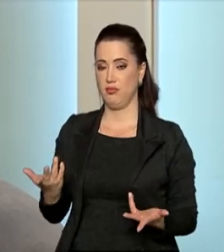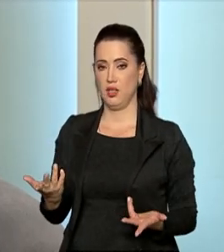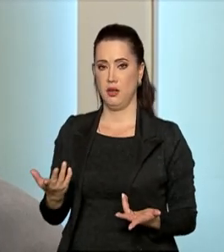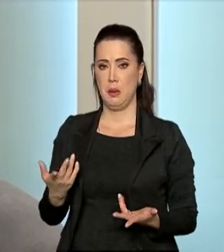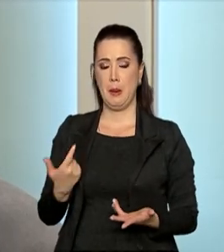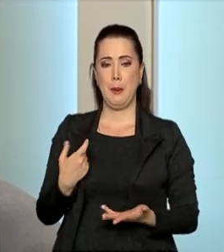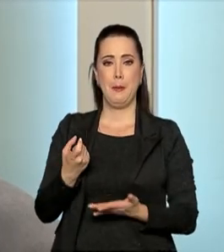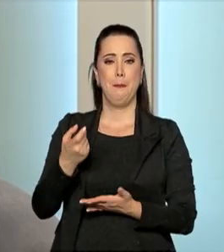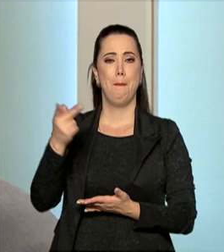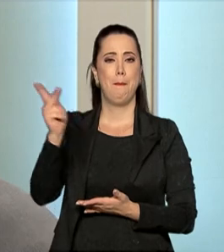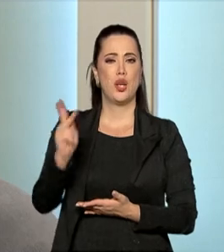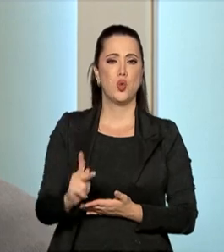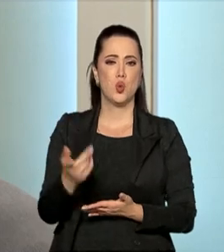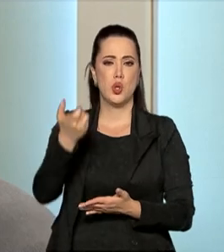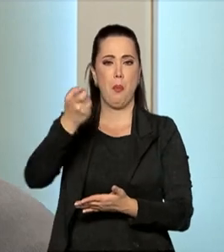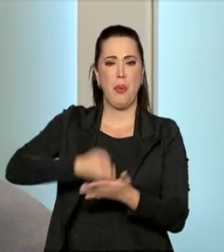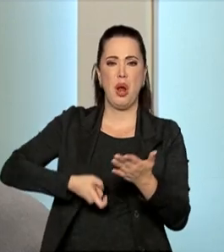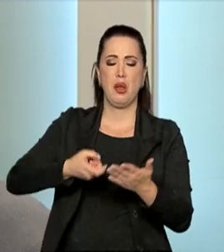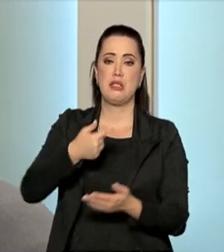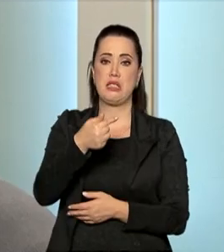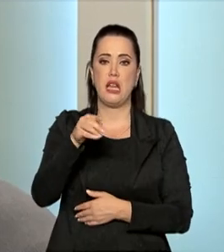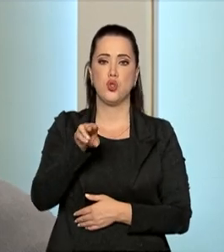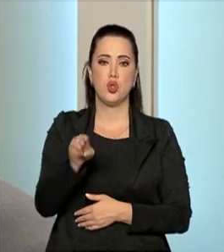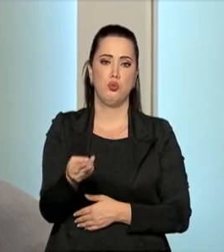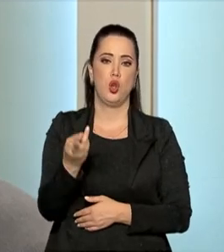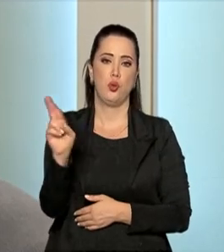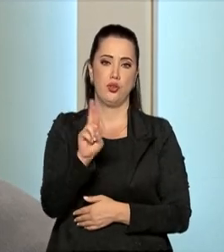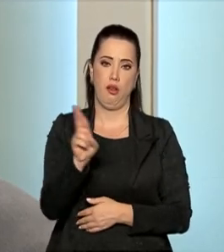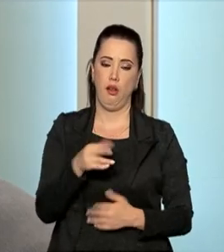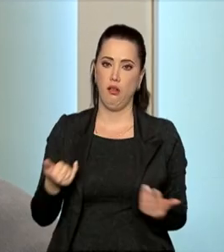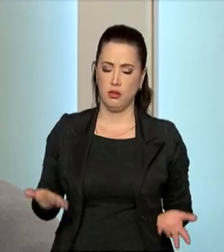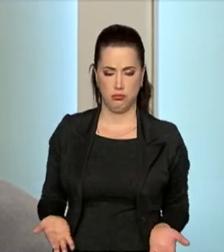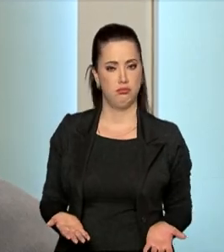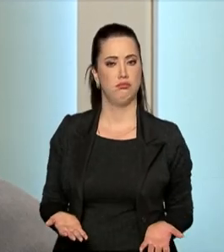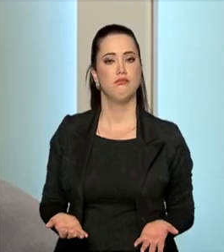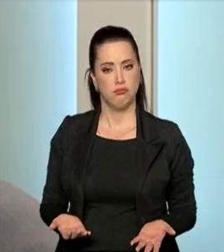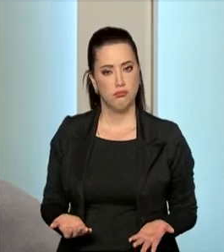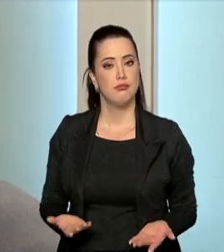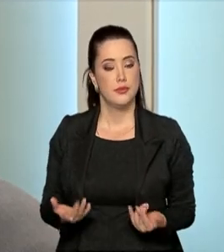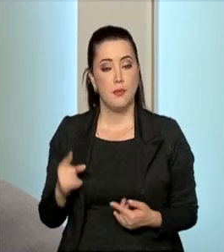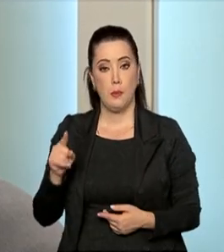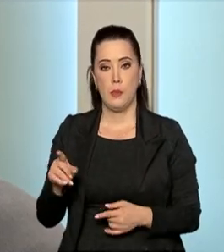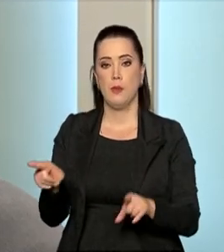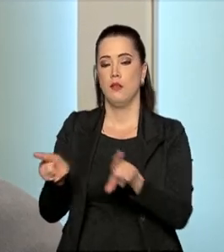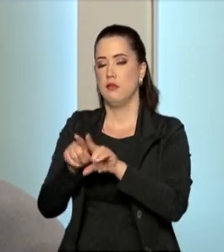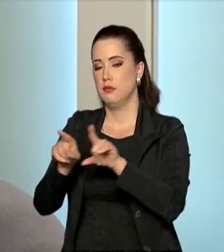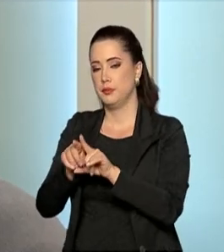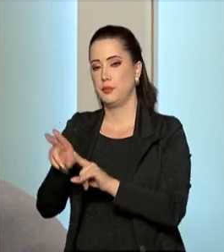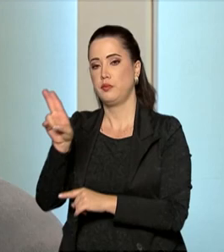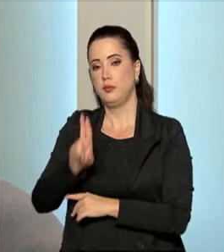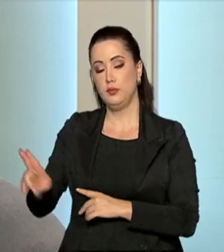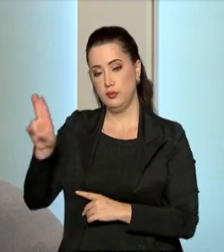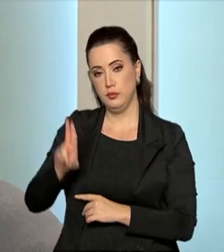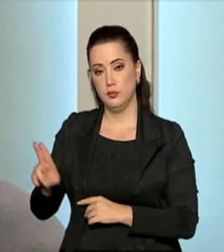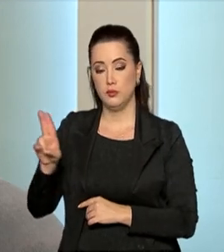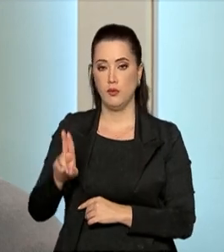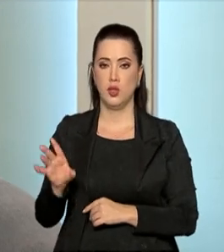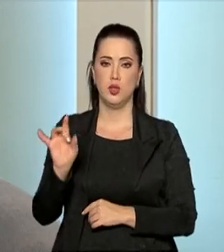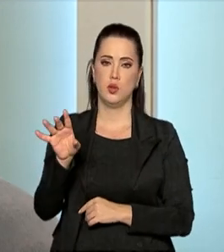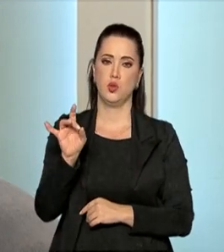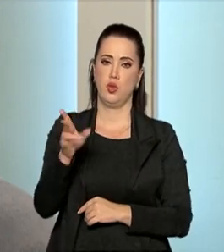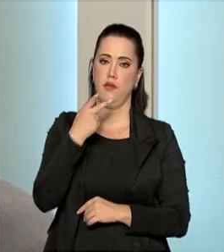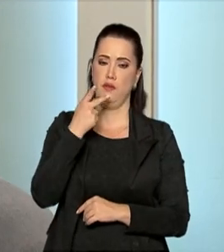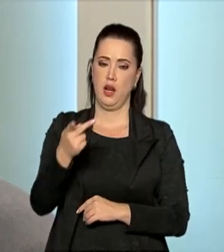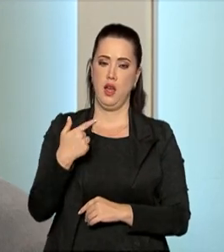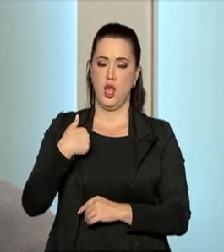aproximadamente 7 milhões de reais. Então, até inclusive nas universidades, não basta